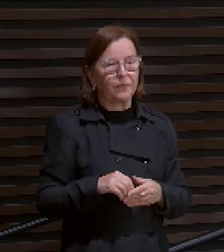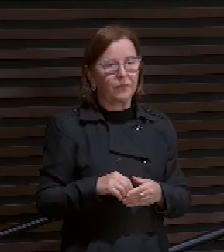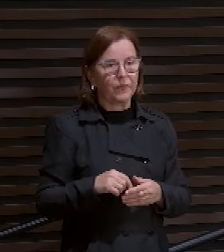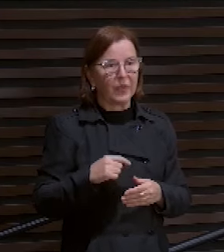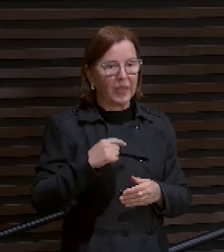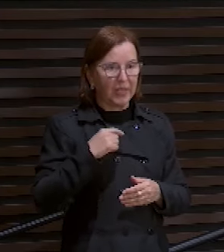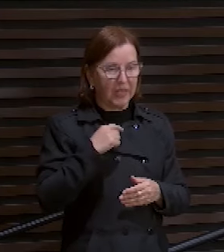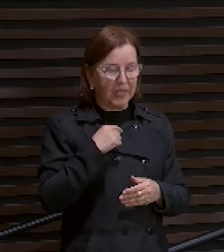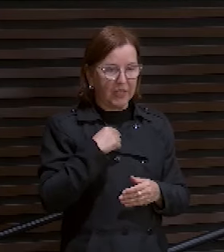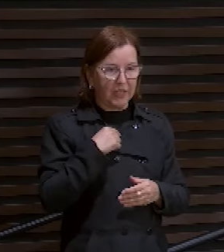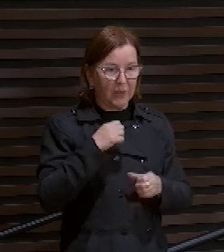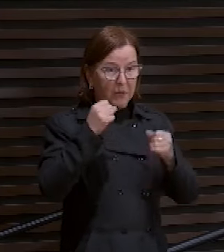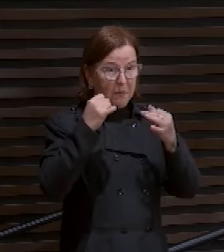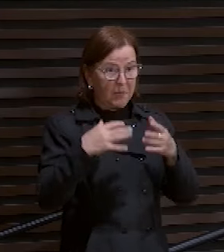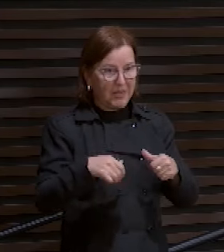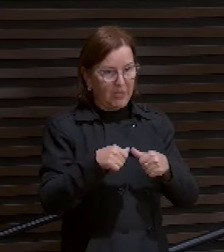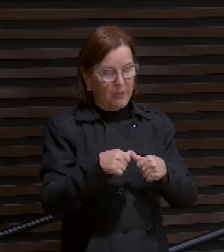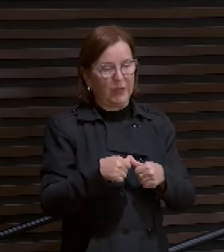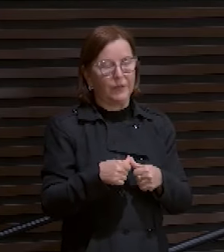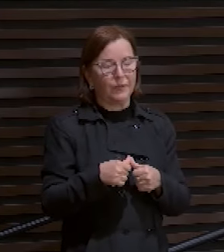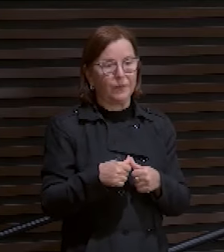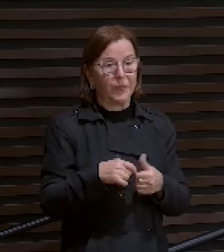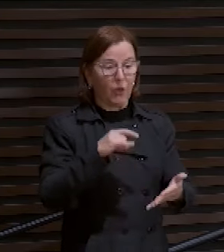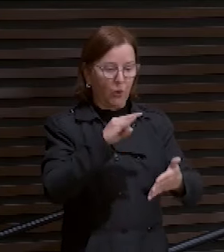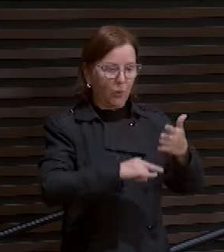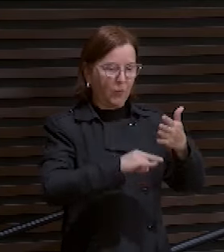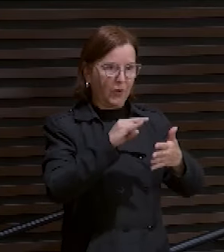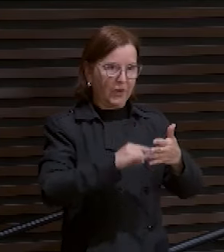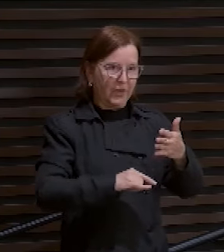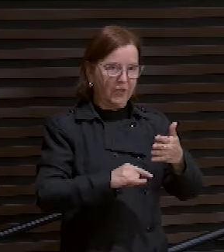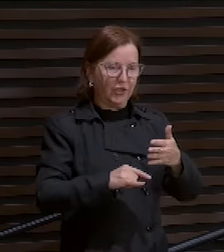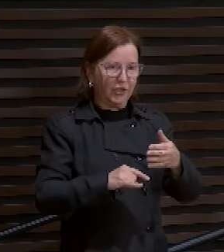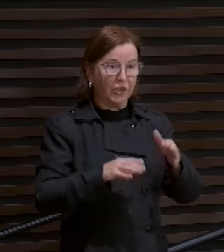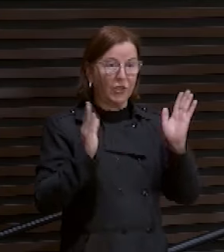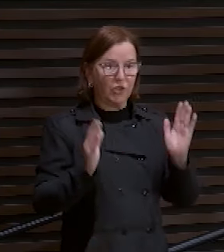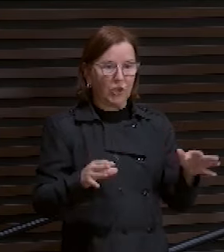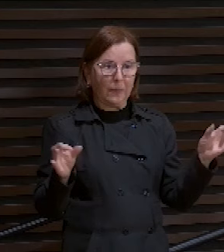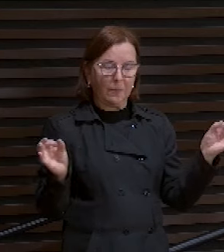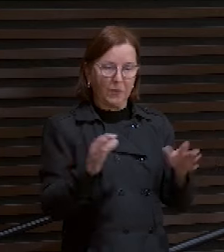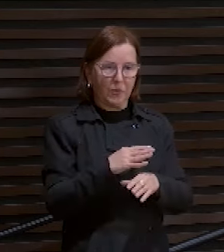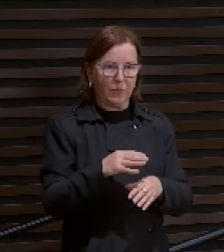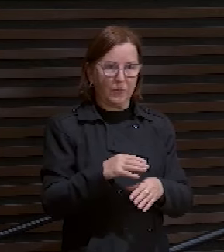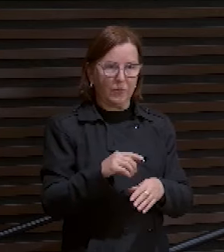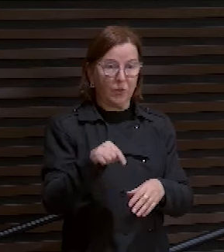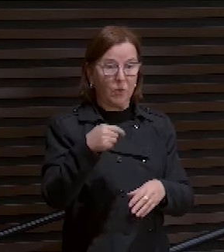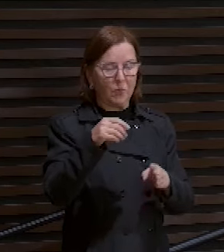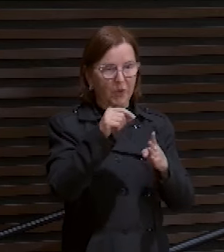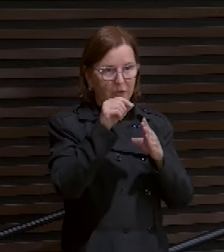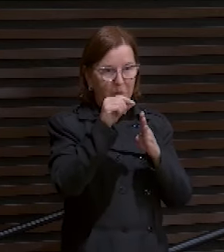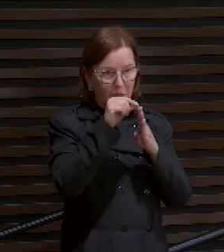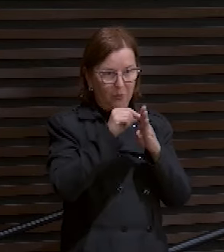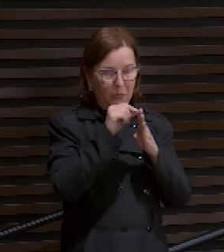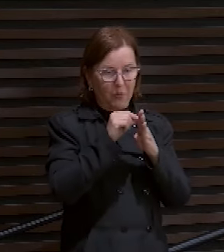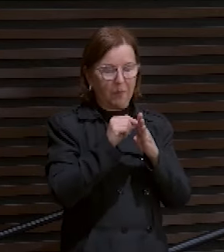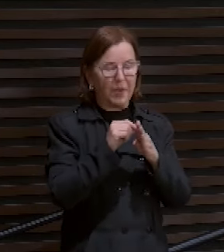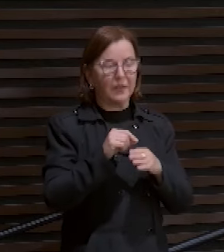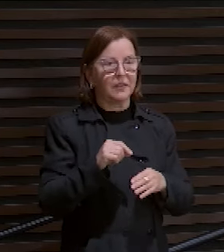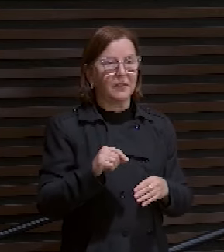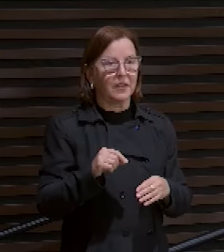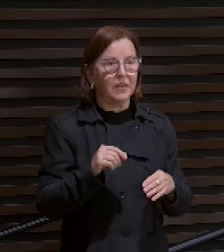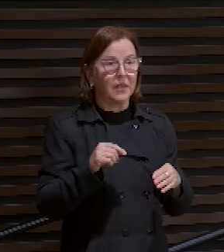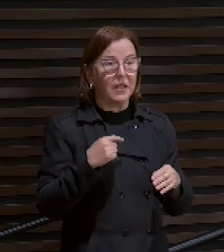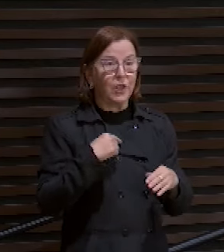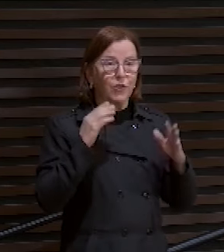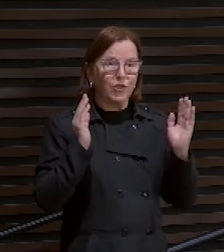com isso na igreja. Inclusive, o boletim está pronto. Acho que o mês que vem eu estou aí. Eu falei com os casais da